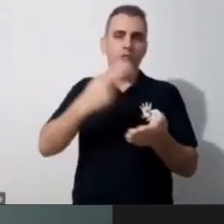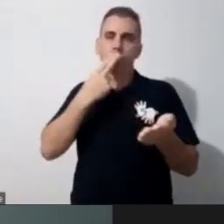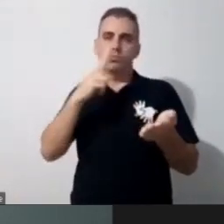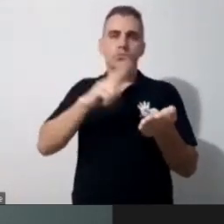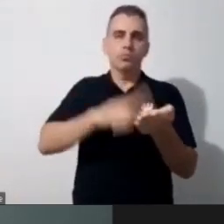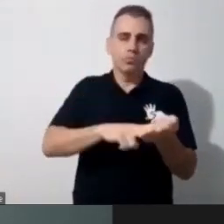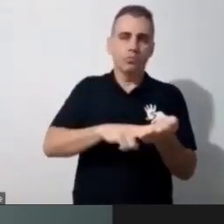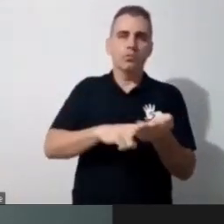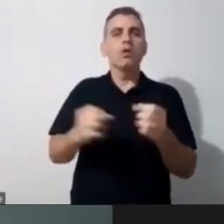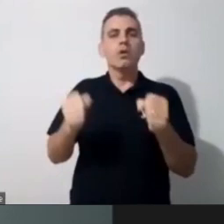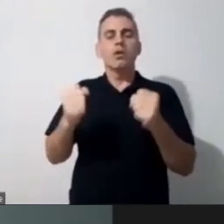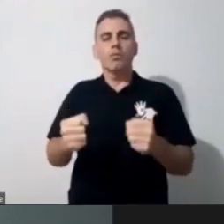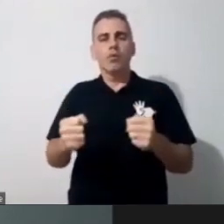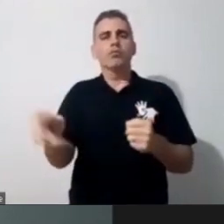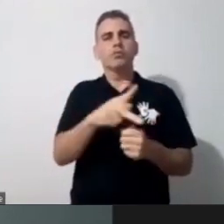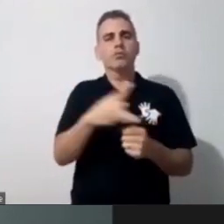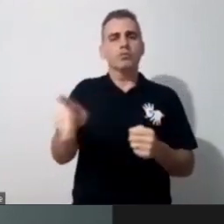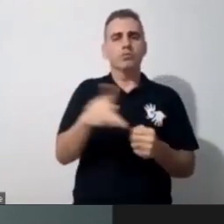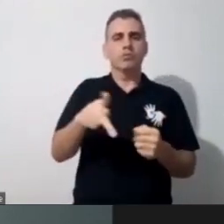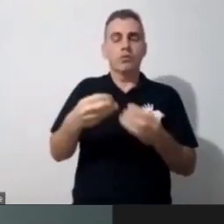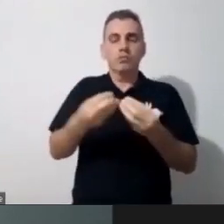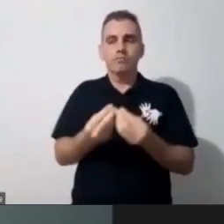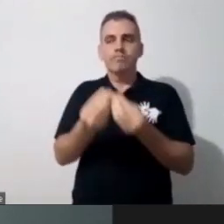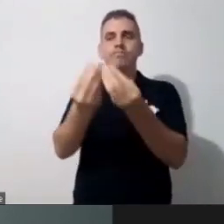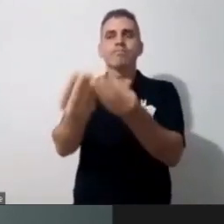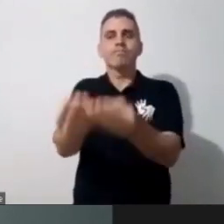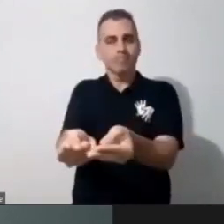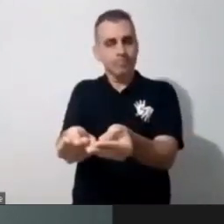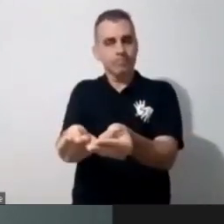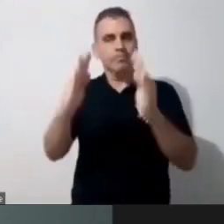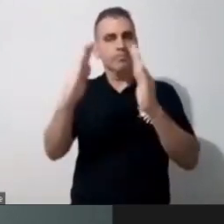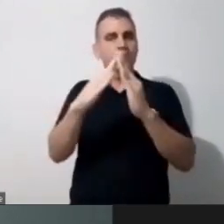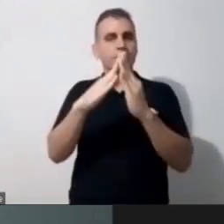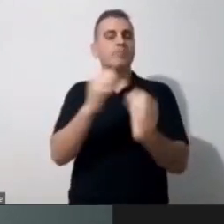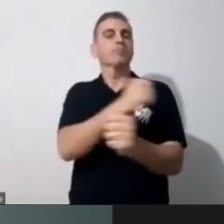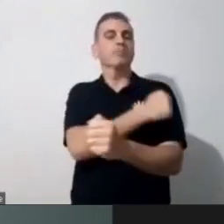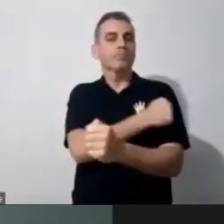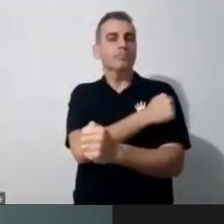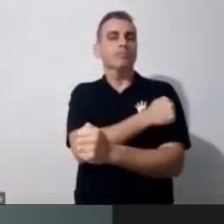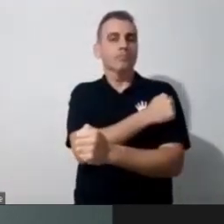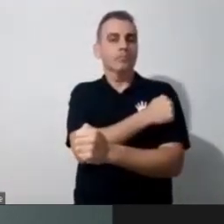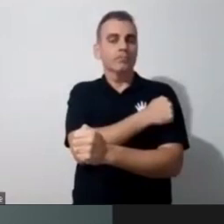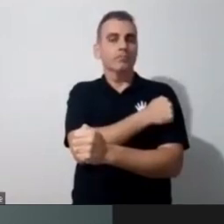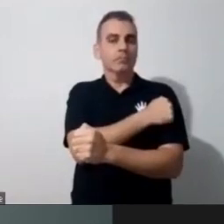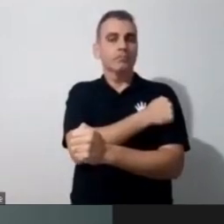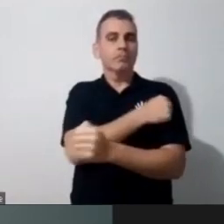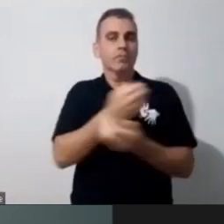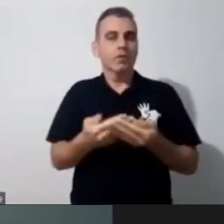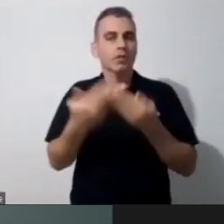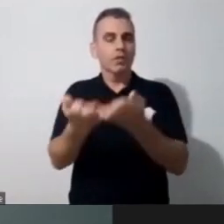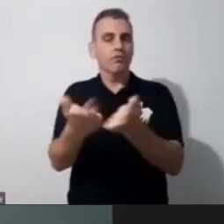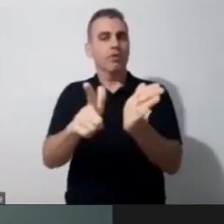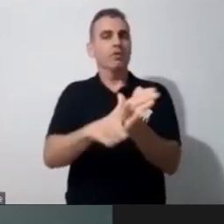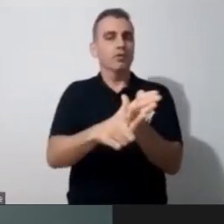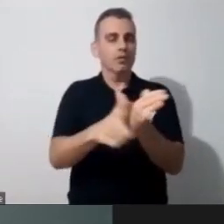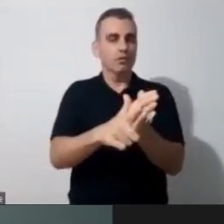professor se disponibilizar para ir até a casa desse sujeito, dessa criança e levar essas atividades